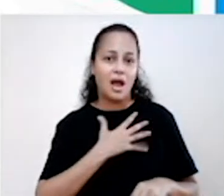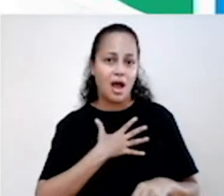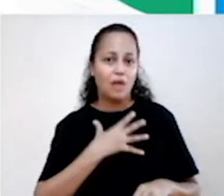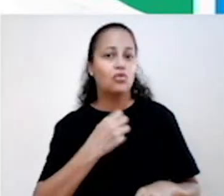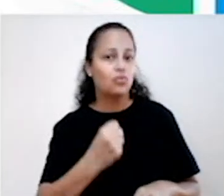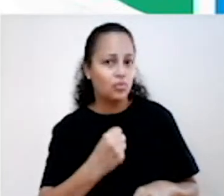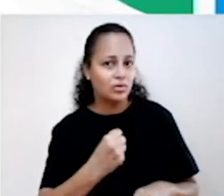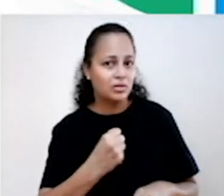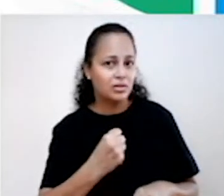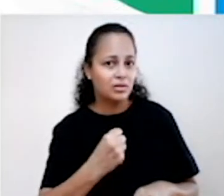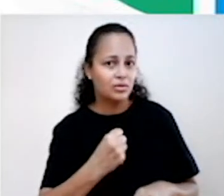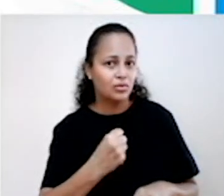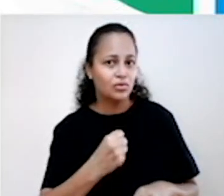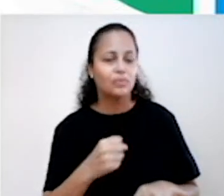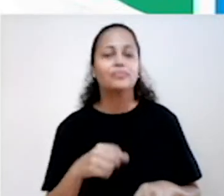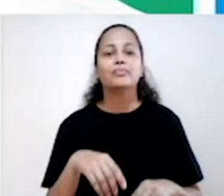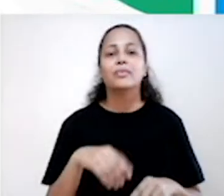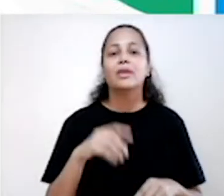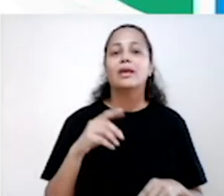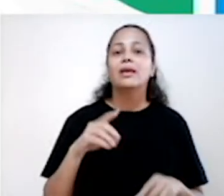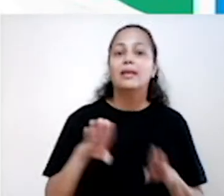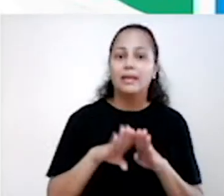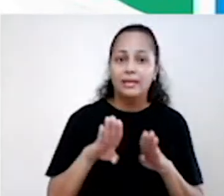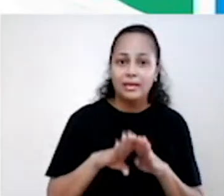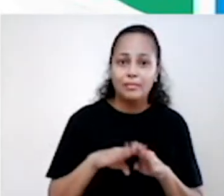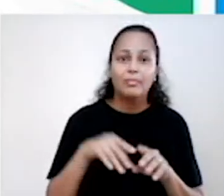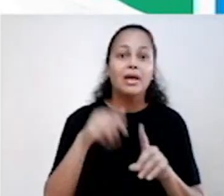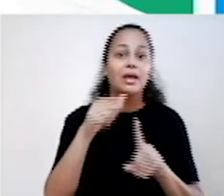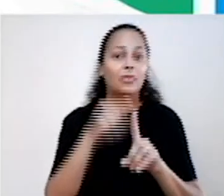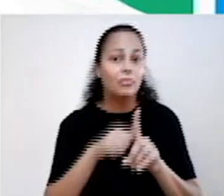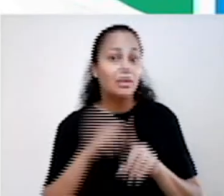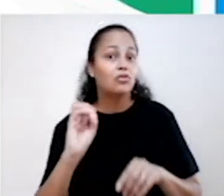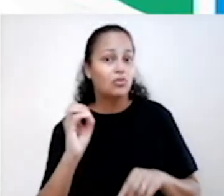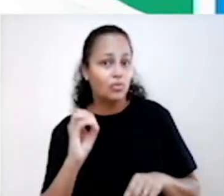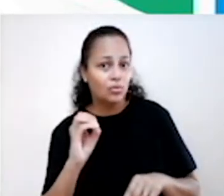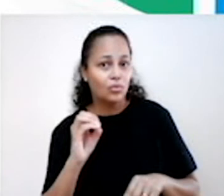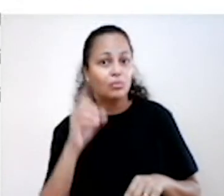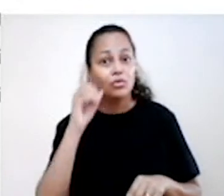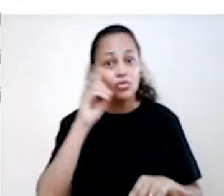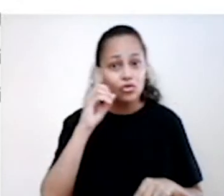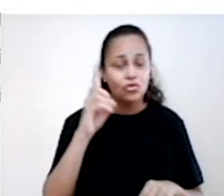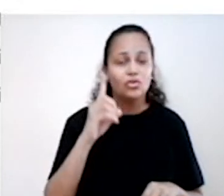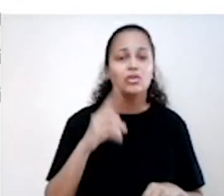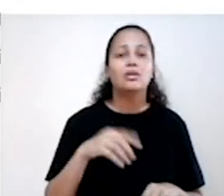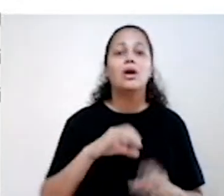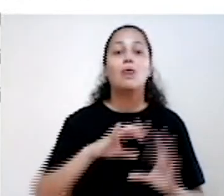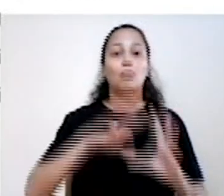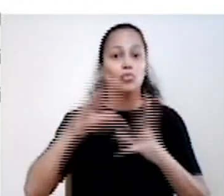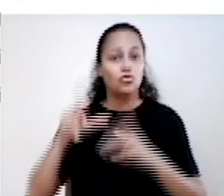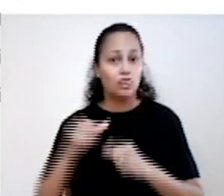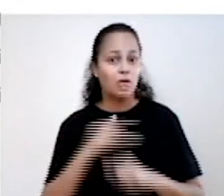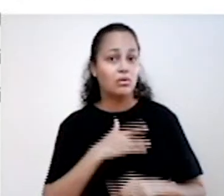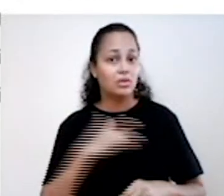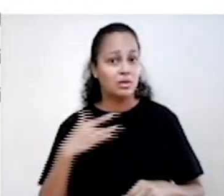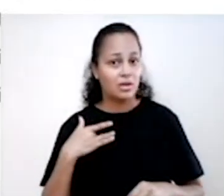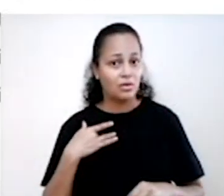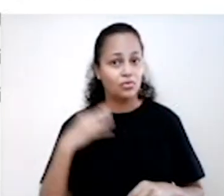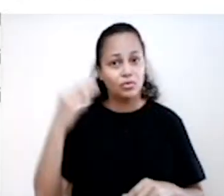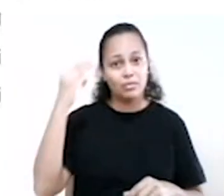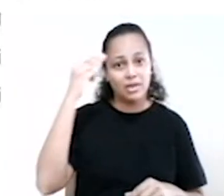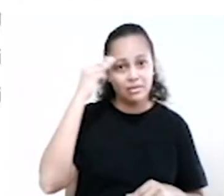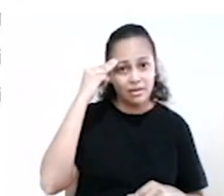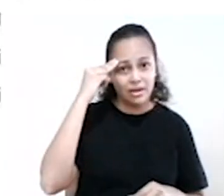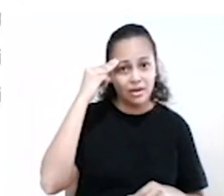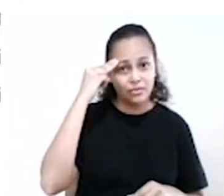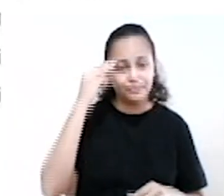Temos também o dia 10 de outubro Que é o dia mundial da saúde mental Os fatores de proteção